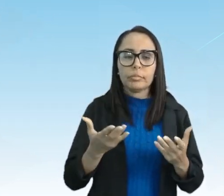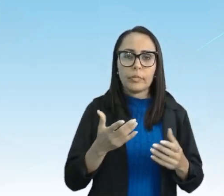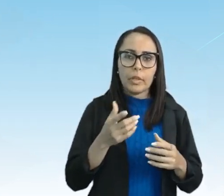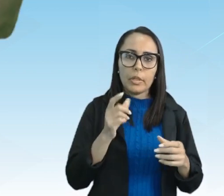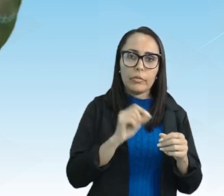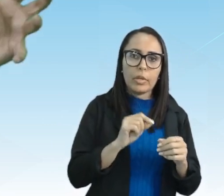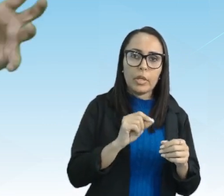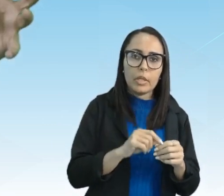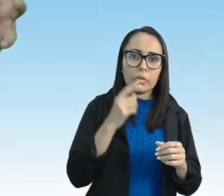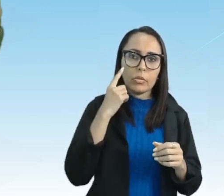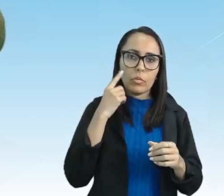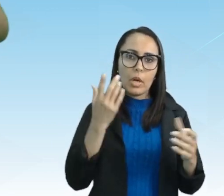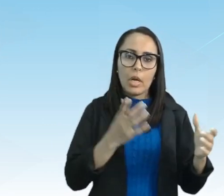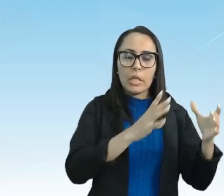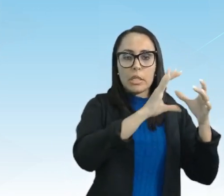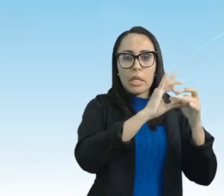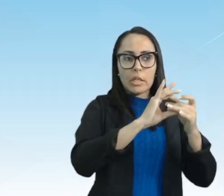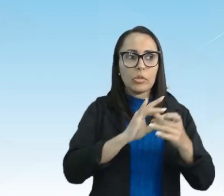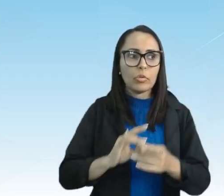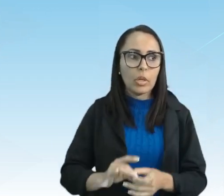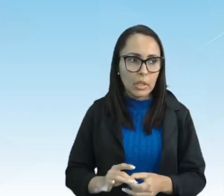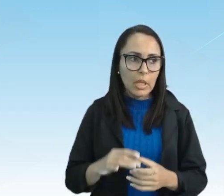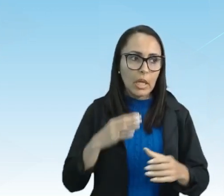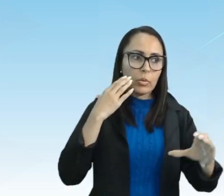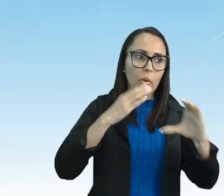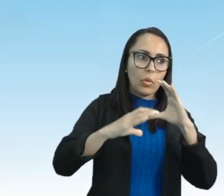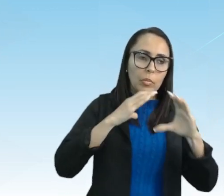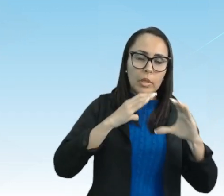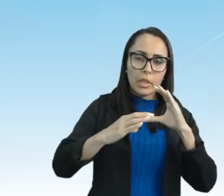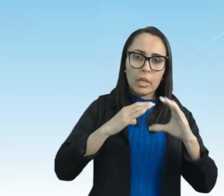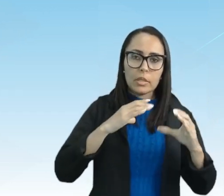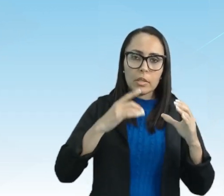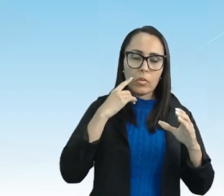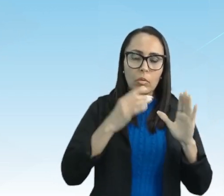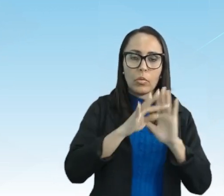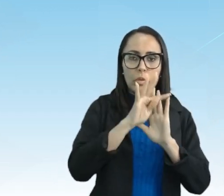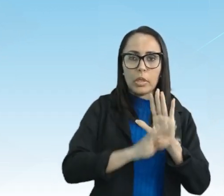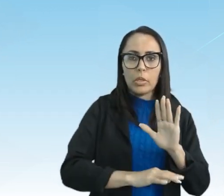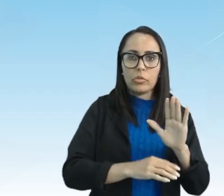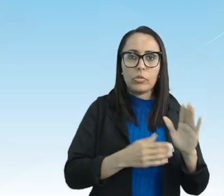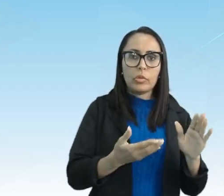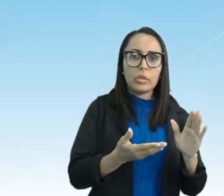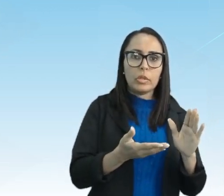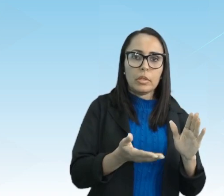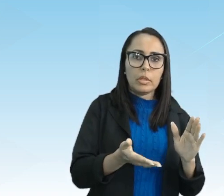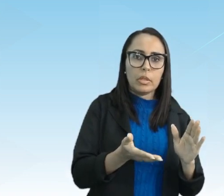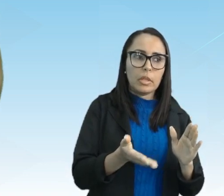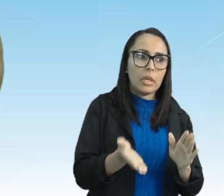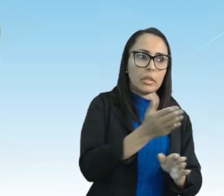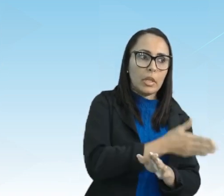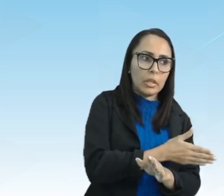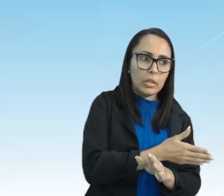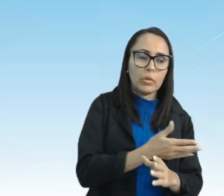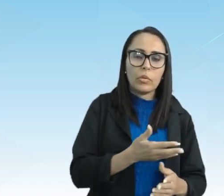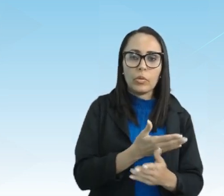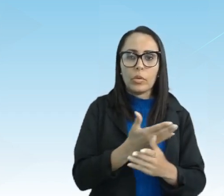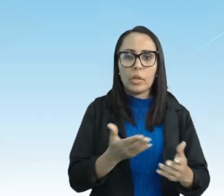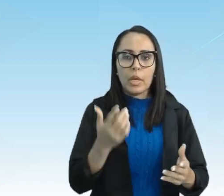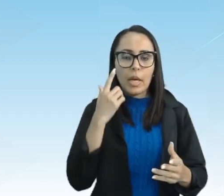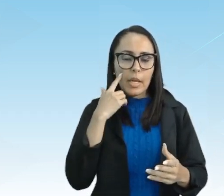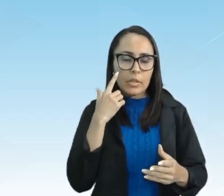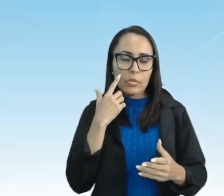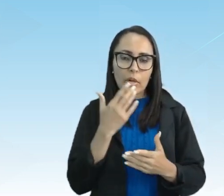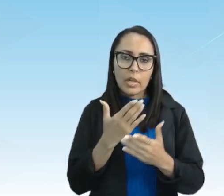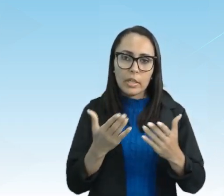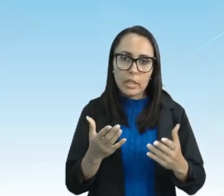ele fez uma intertextualidade fez uma comunicação com o texto anterior então é isso aí que nós chamamos de que